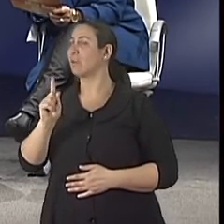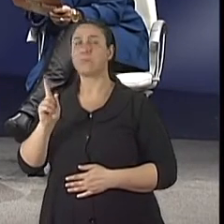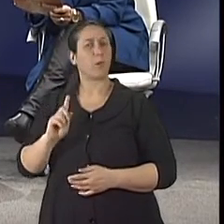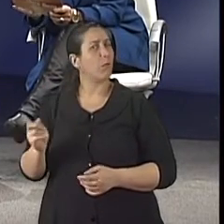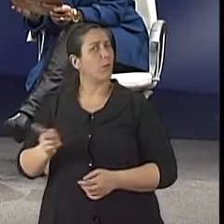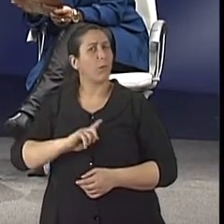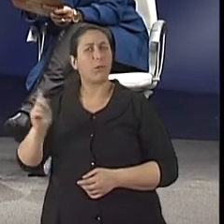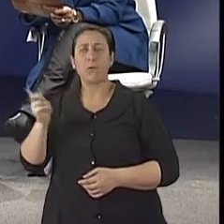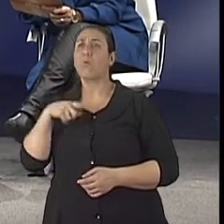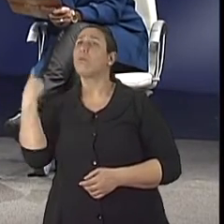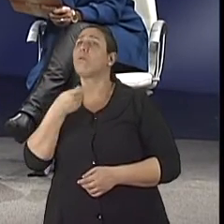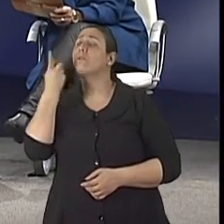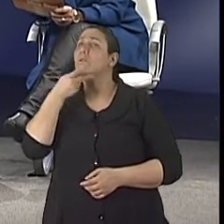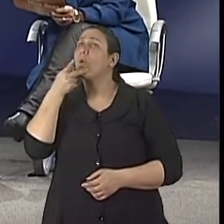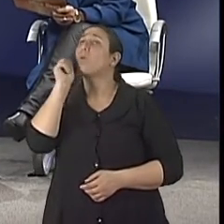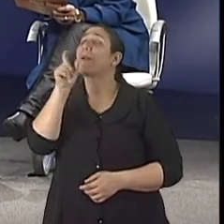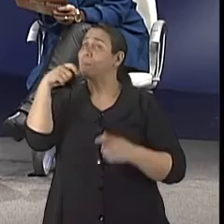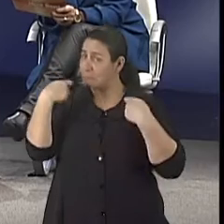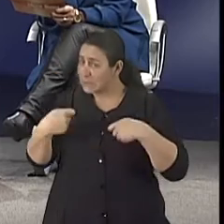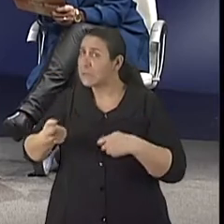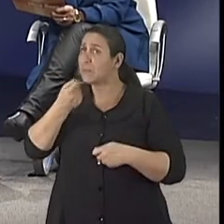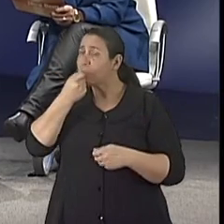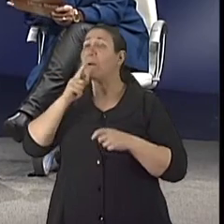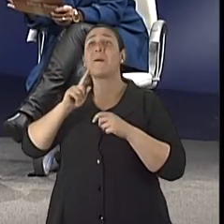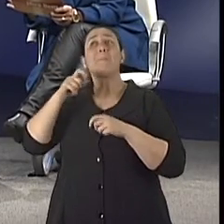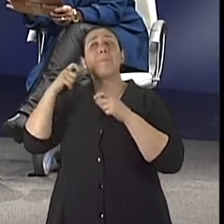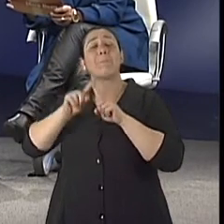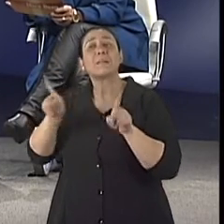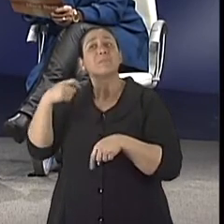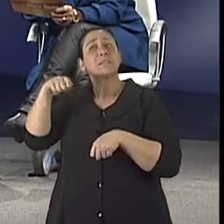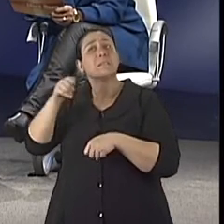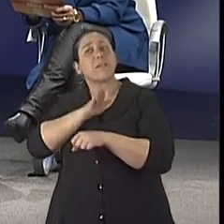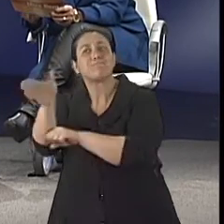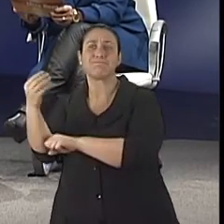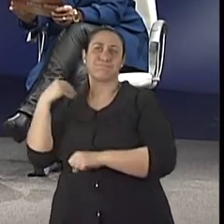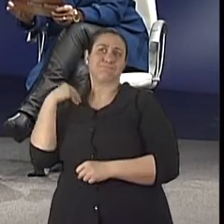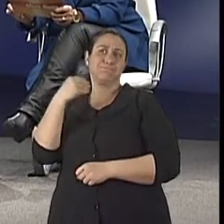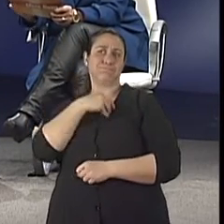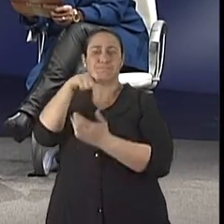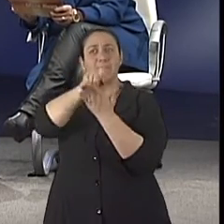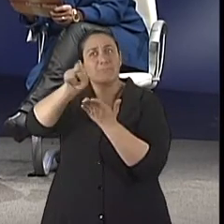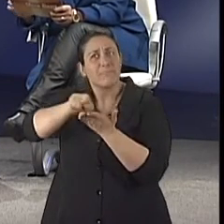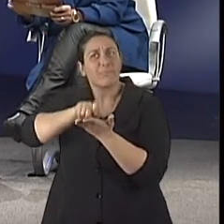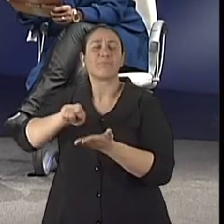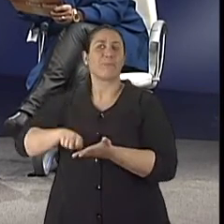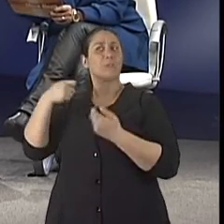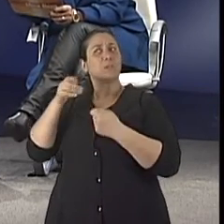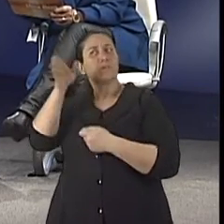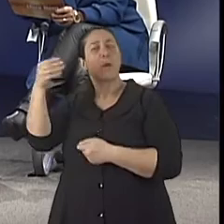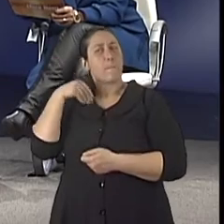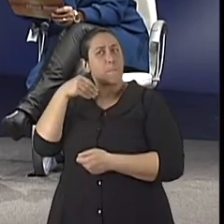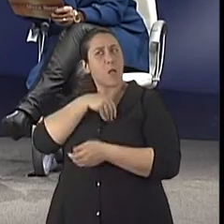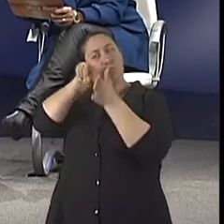contrário. Pelo contrário, a gente está falando se precisa, se o idoso precisa, ou qualquer faixa etária precisa, a prescrição médica, ir ao médico, ter